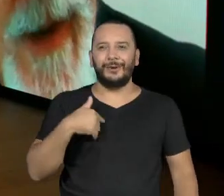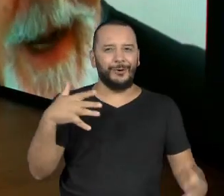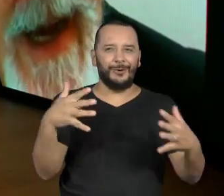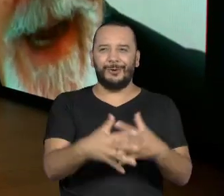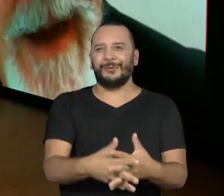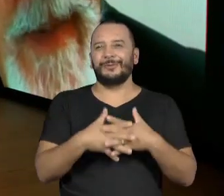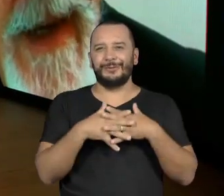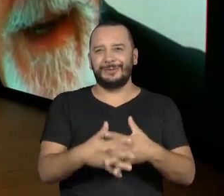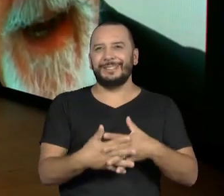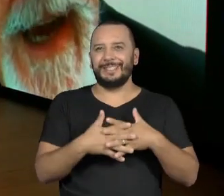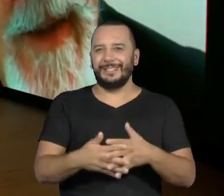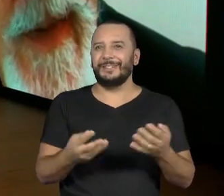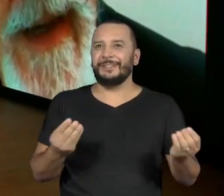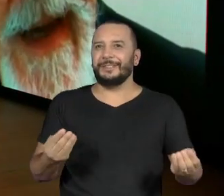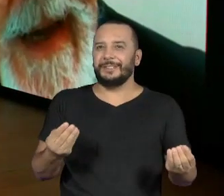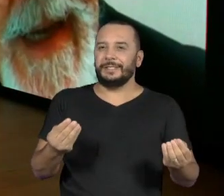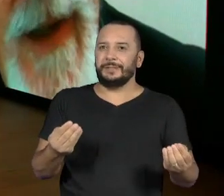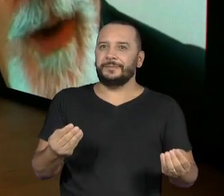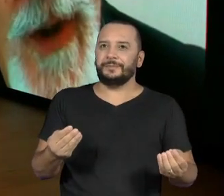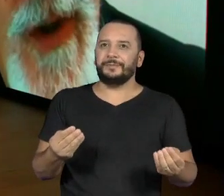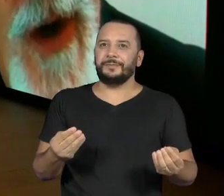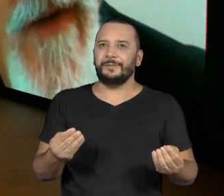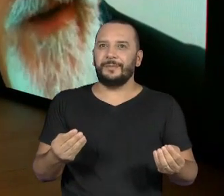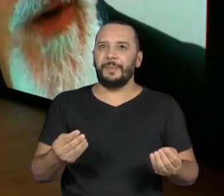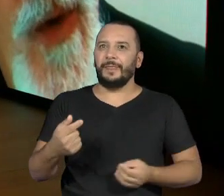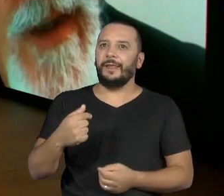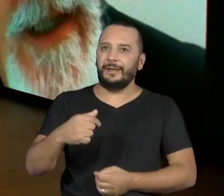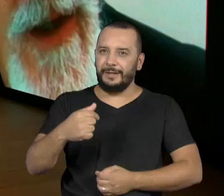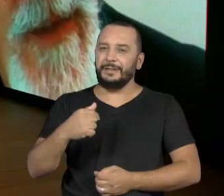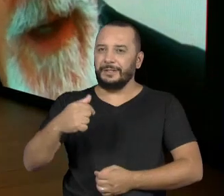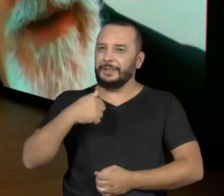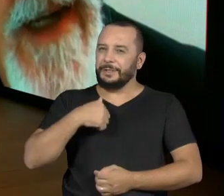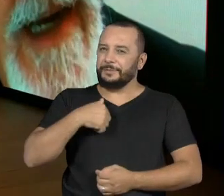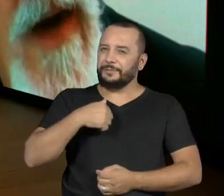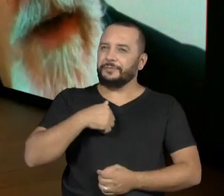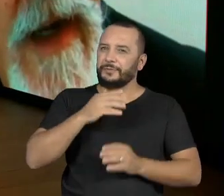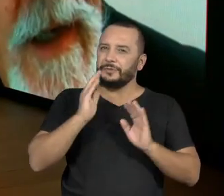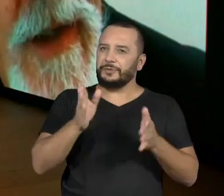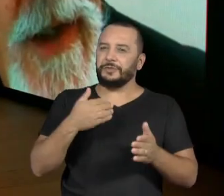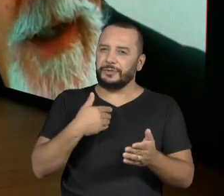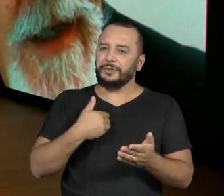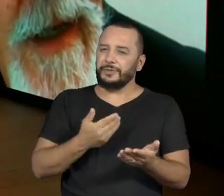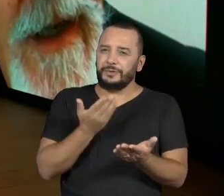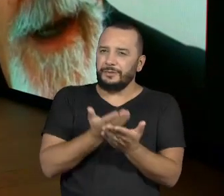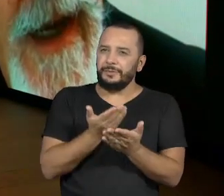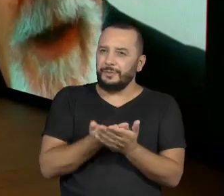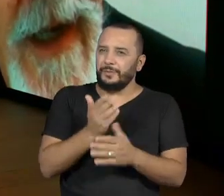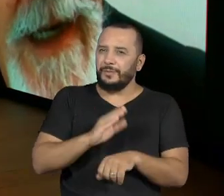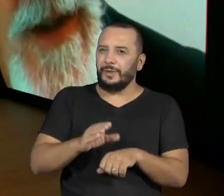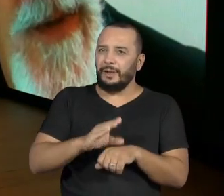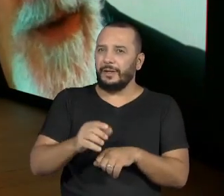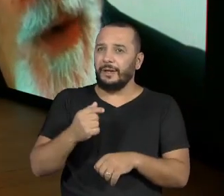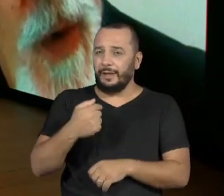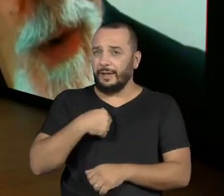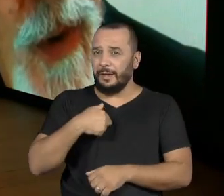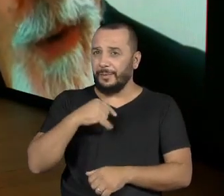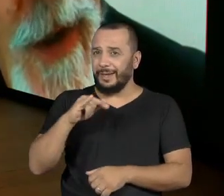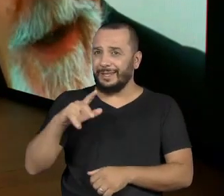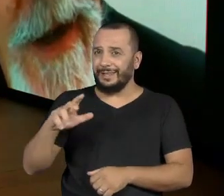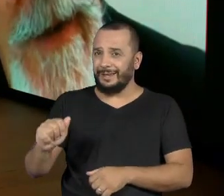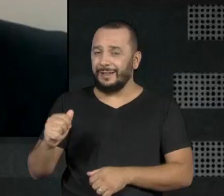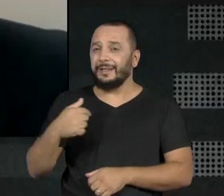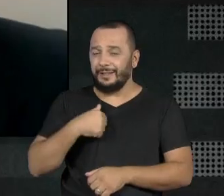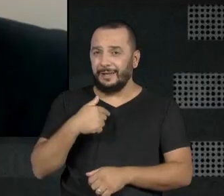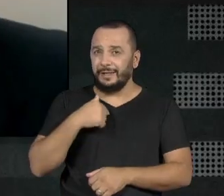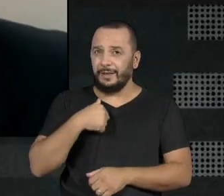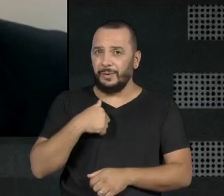Agora apareceu a Kayabe, e aí a Kayabe, ele entrou na escola e fazia um cursinho meu e da Nali ao Varejo. E eu e o Nali fizemos um curso,